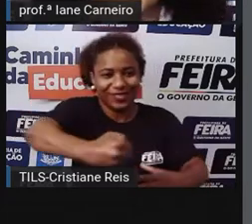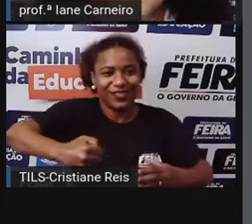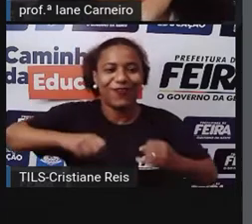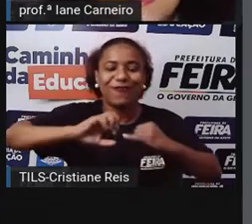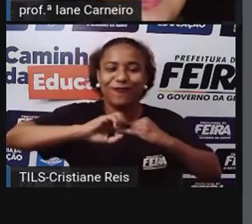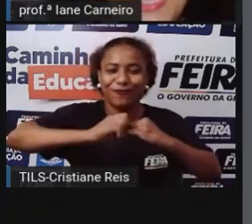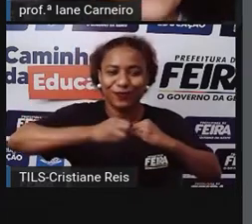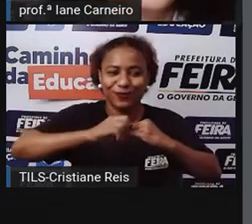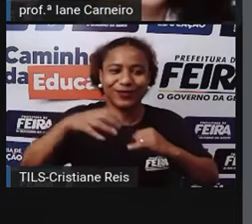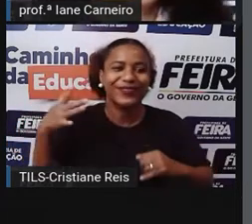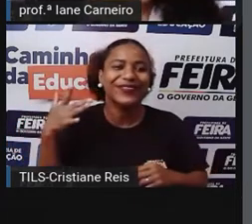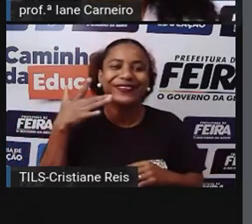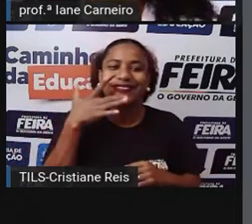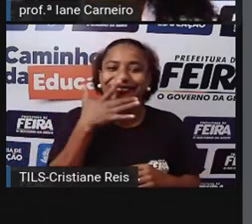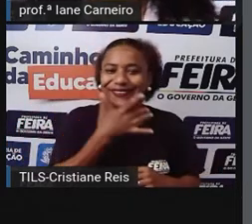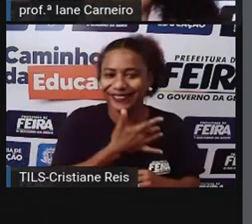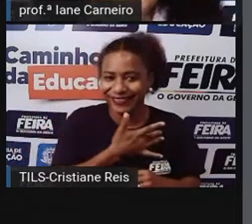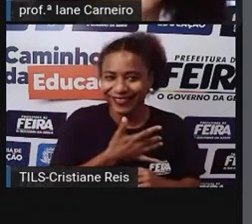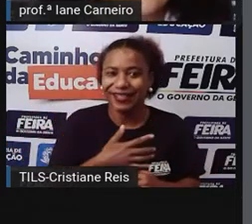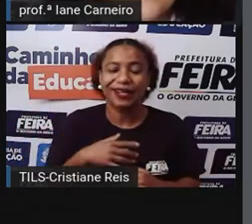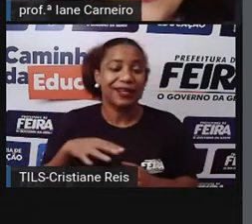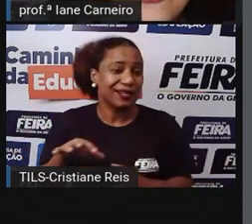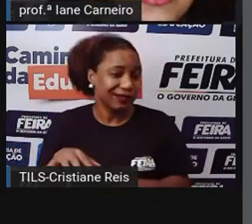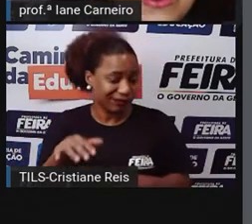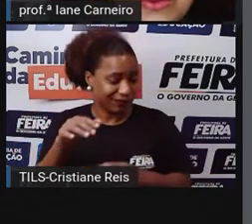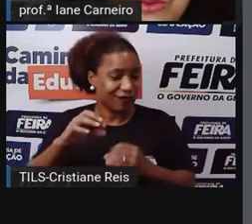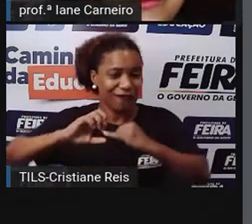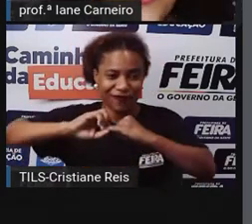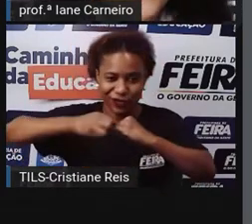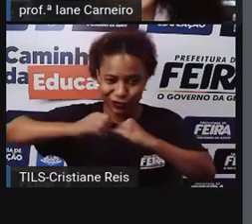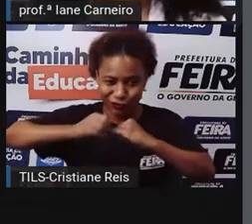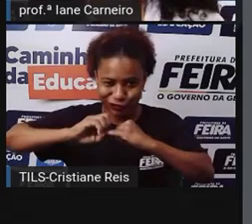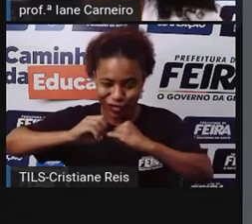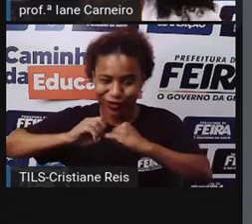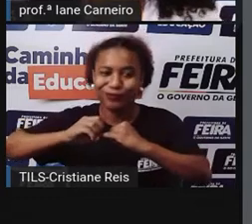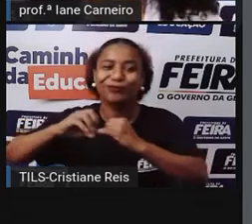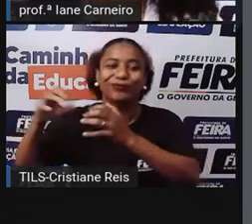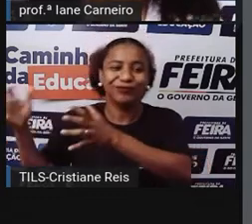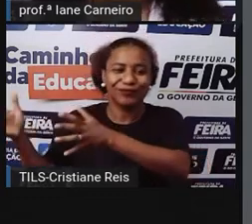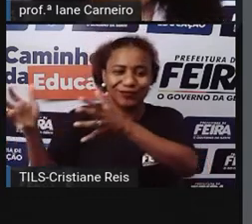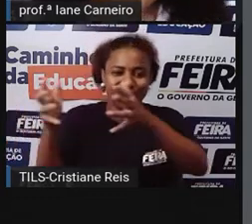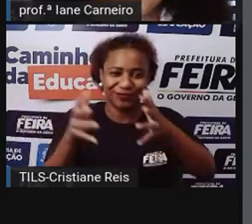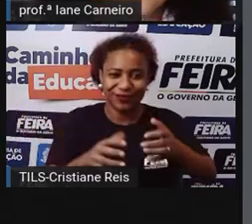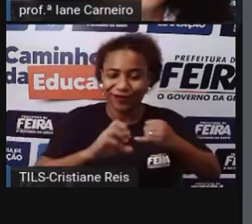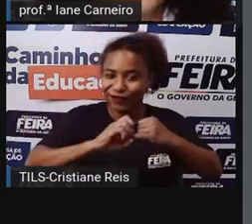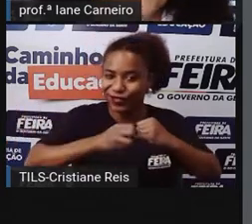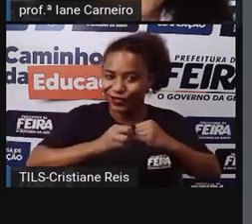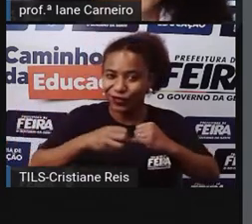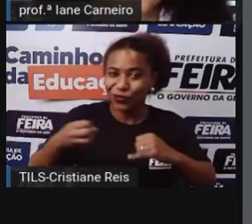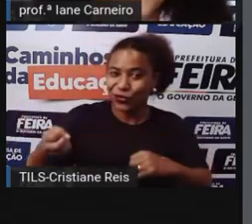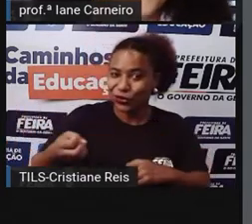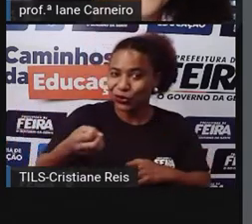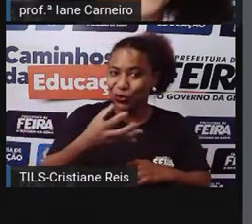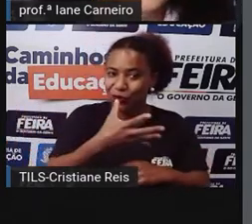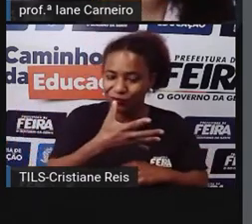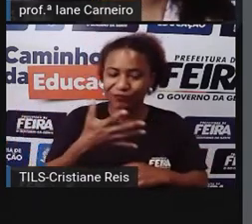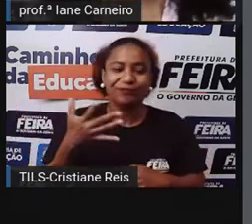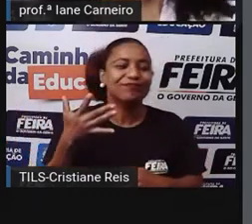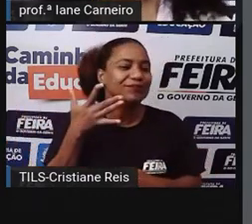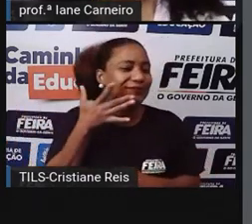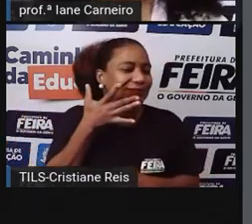E elas vieram Trouxeram sacos de feijão novo Colhidos poucos dias antes, bem macio